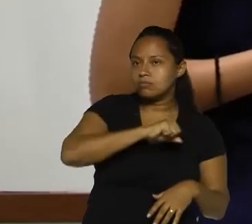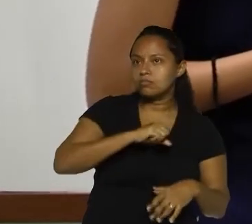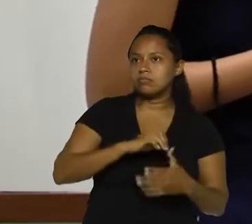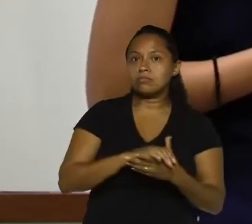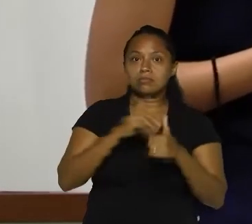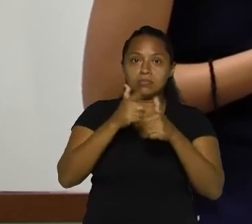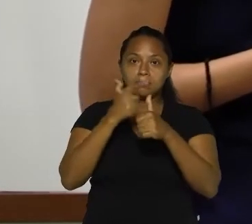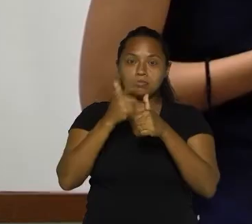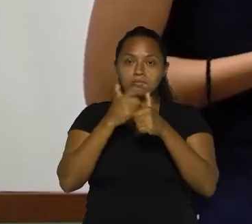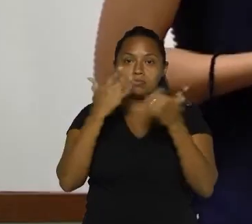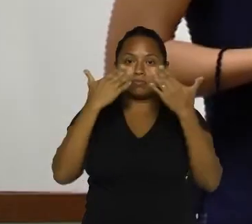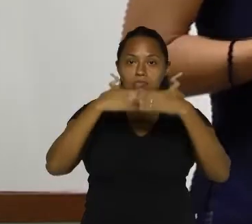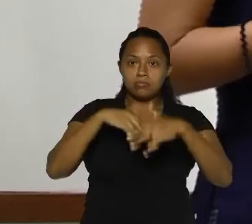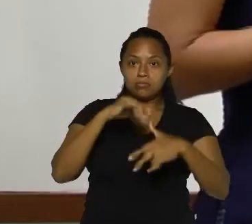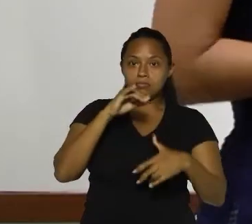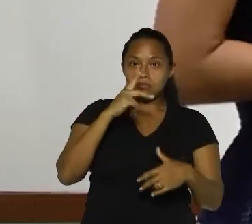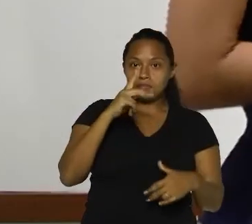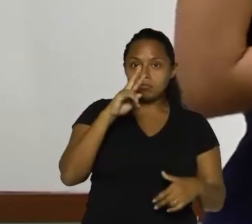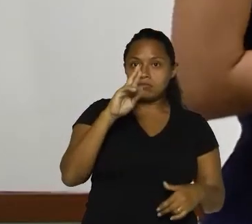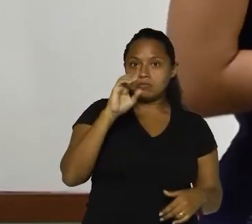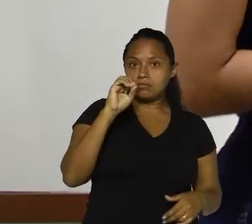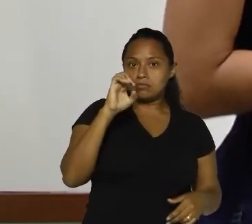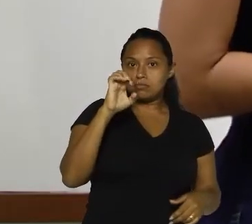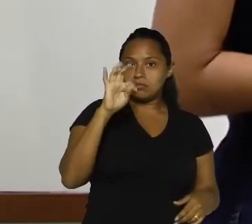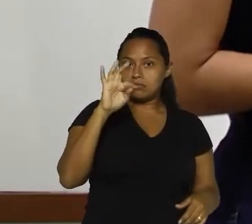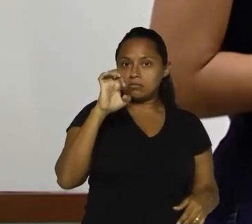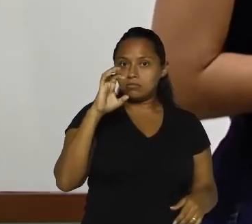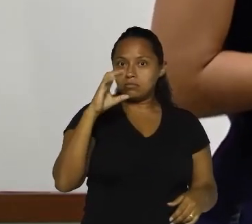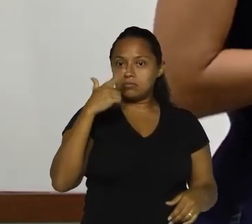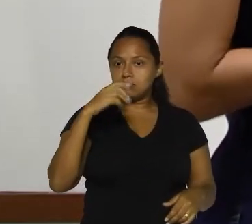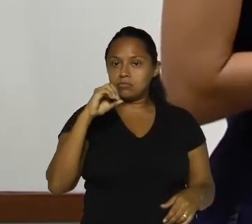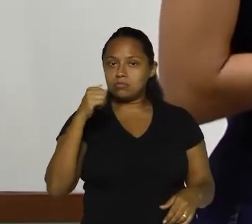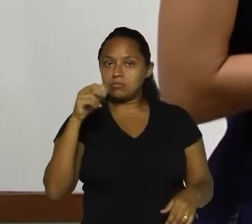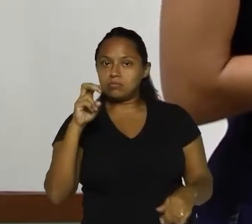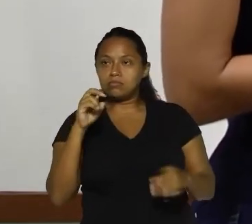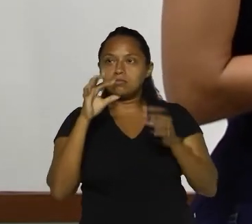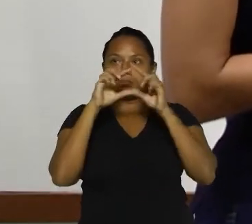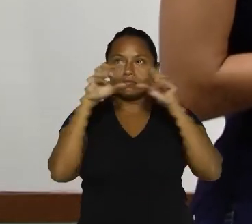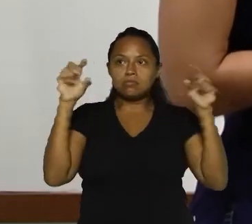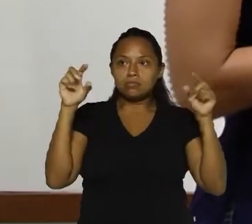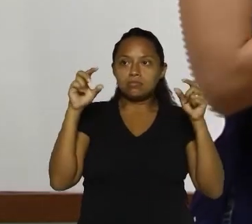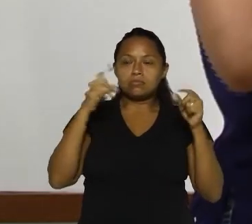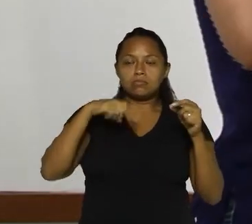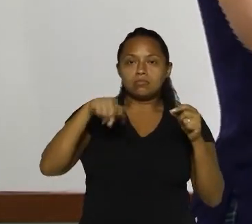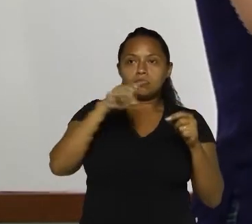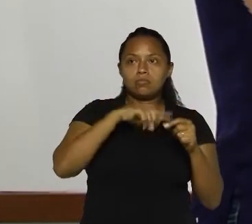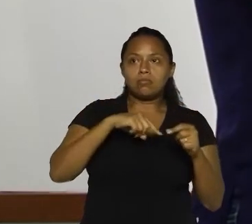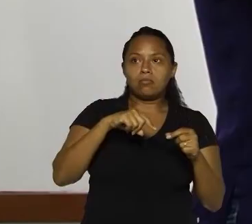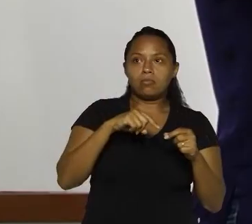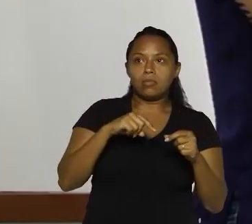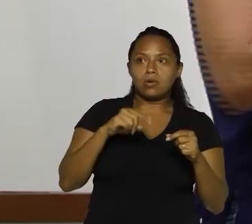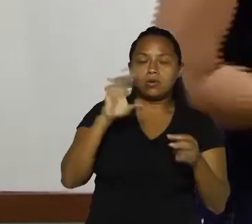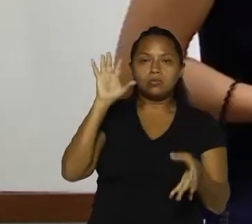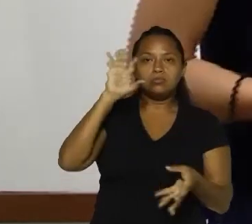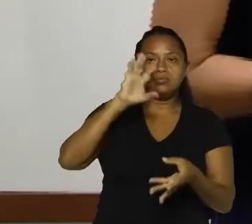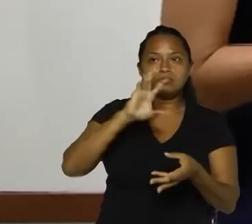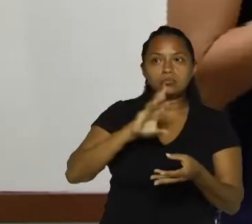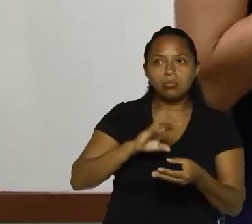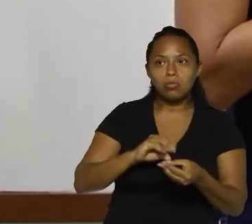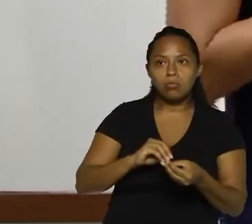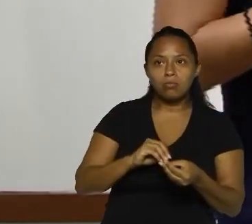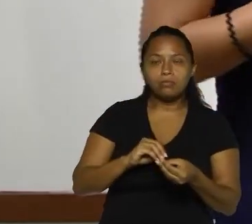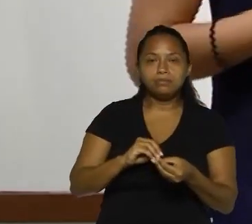Certo? A primeira é da prova do Proitec de 2015. E traz esse trechinho aí pra nós contabilizarmos